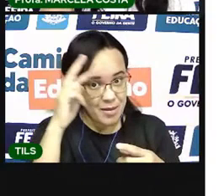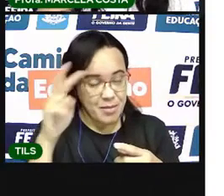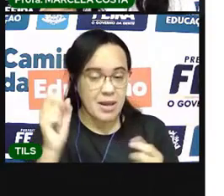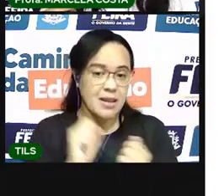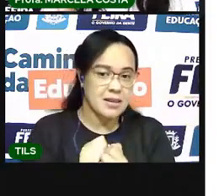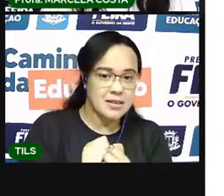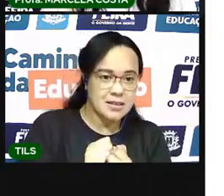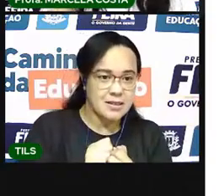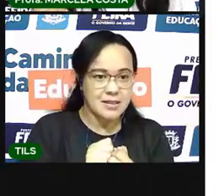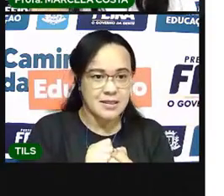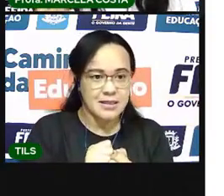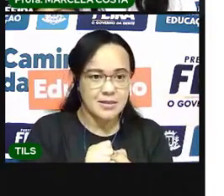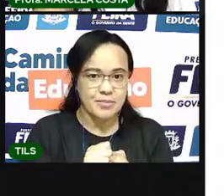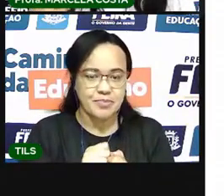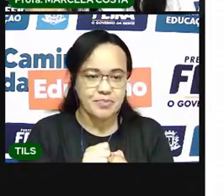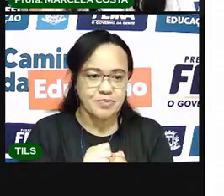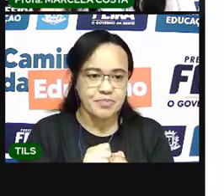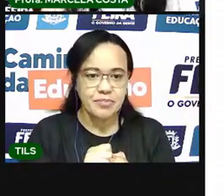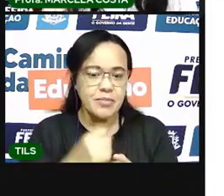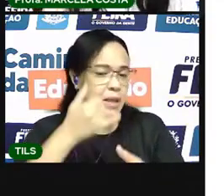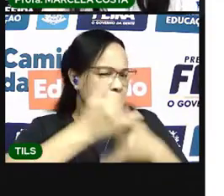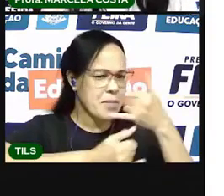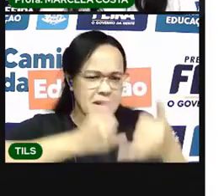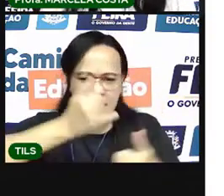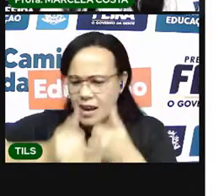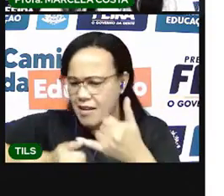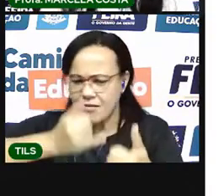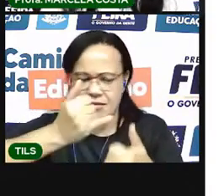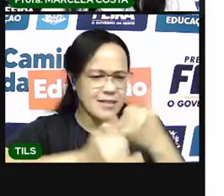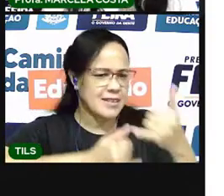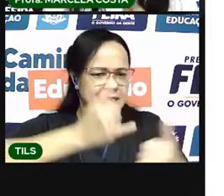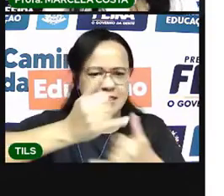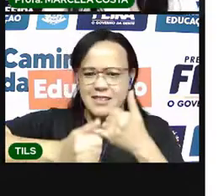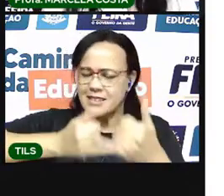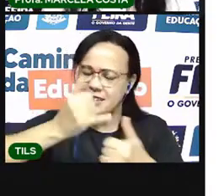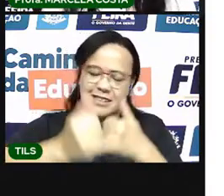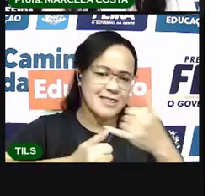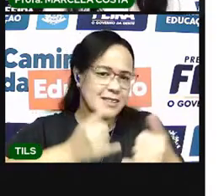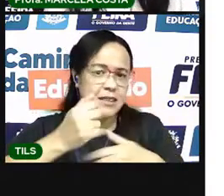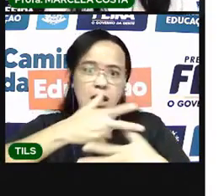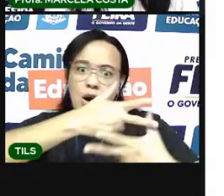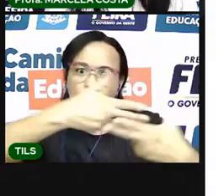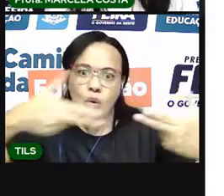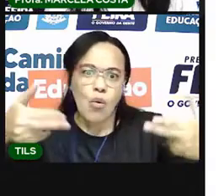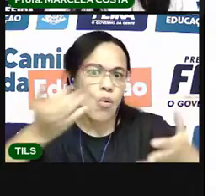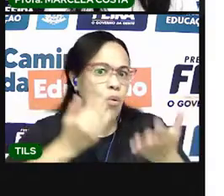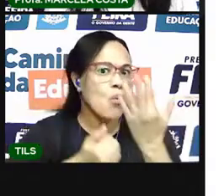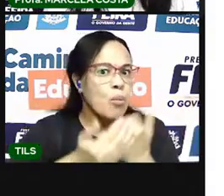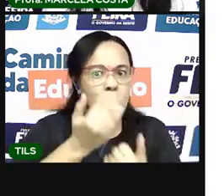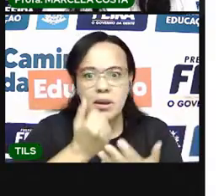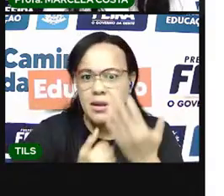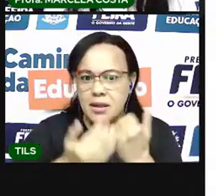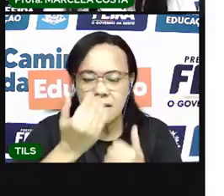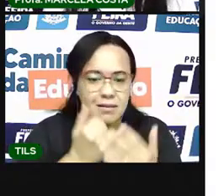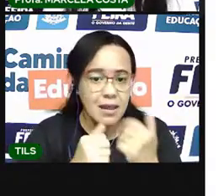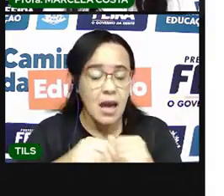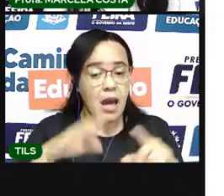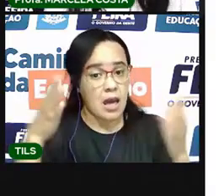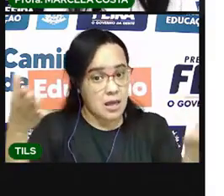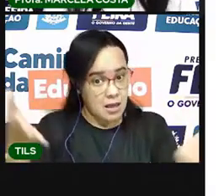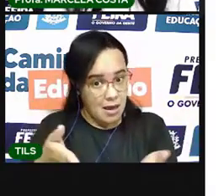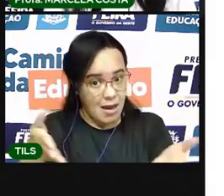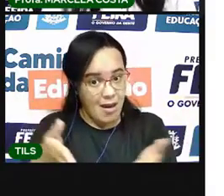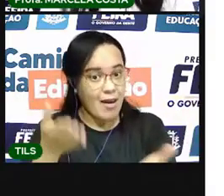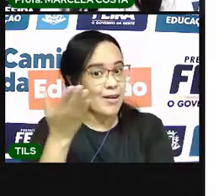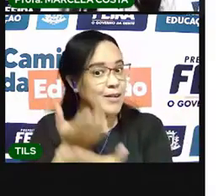jeitos de brincar, né? Brincadeiras, comidas. E nessa aula